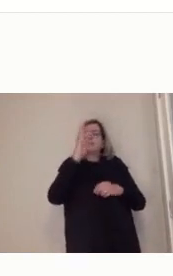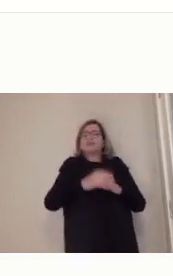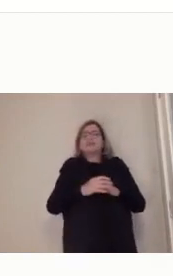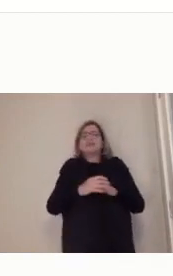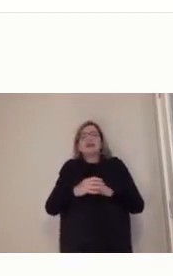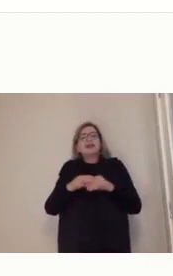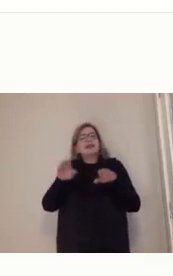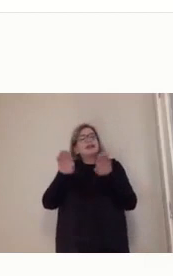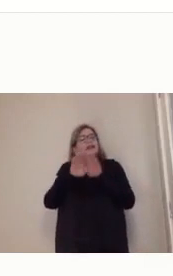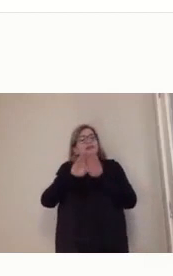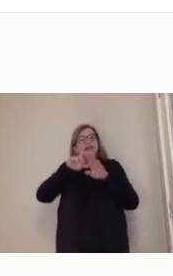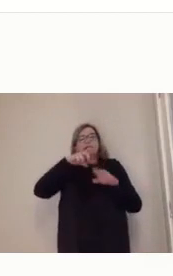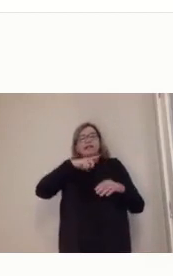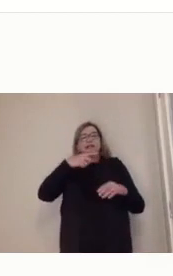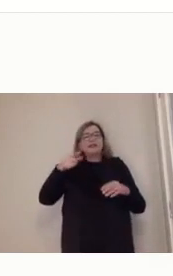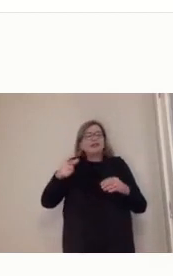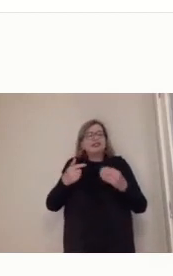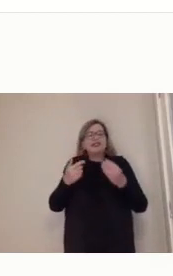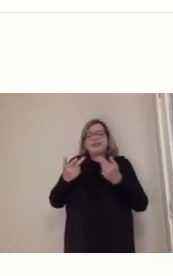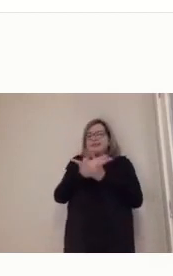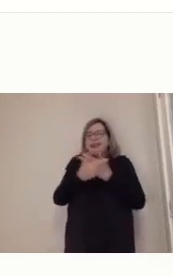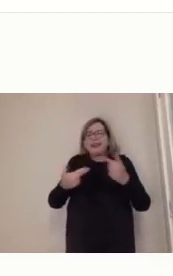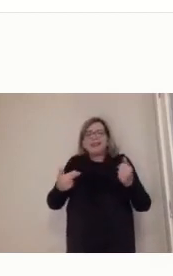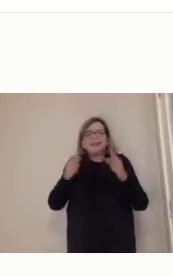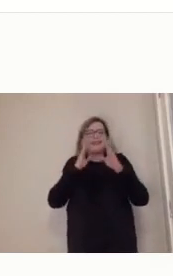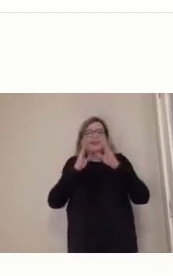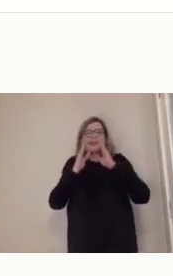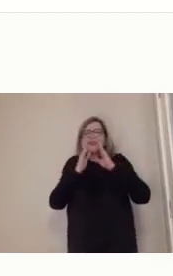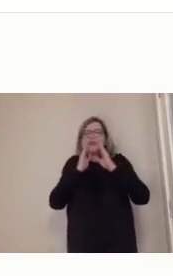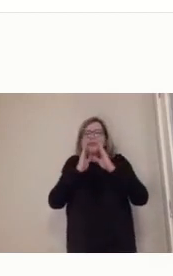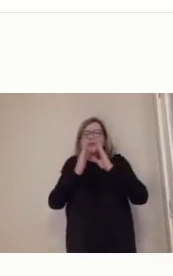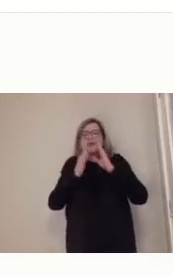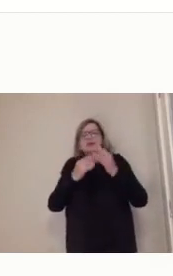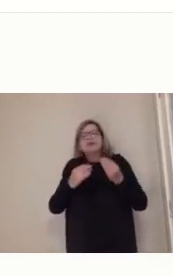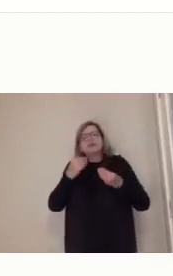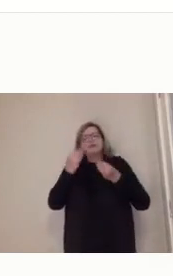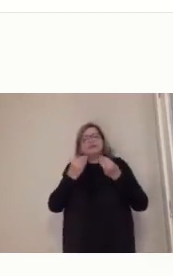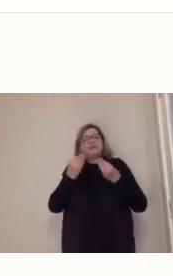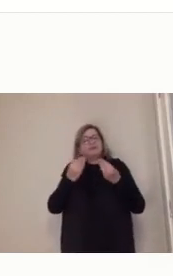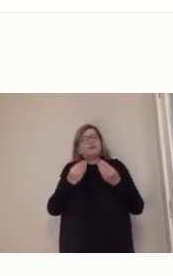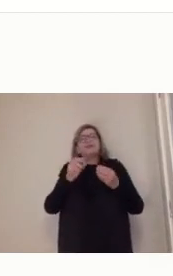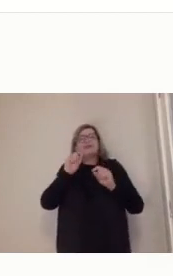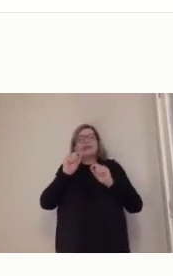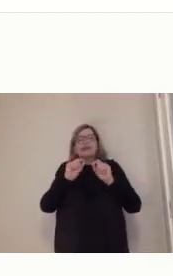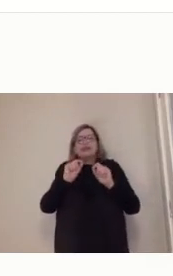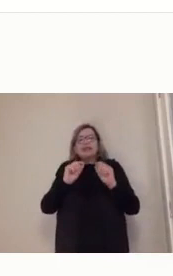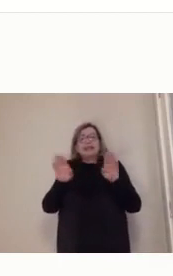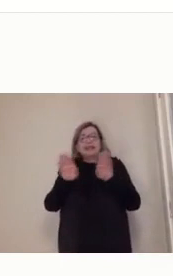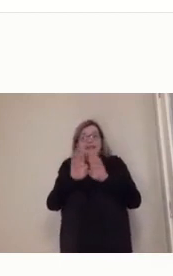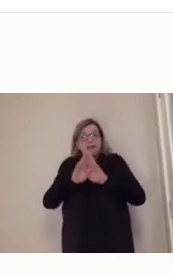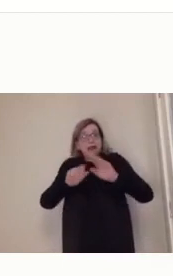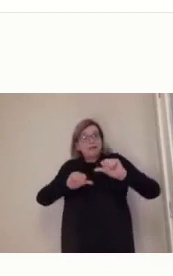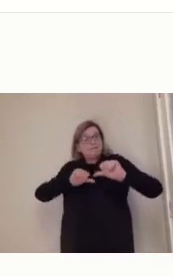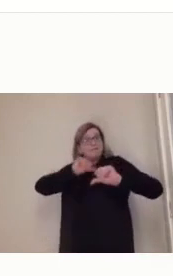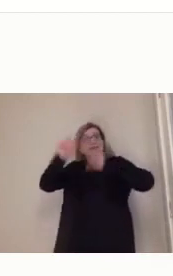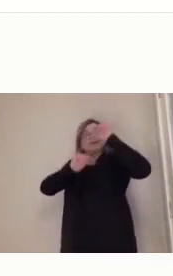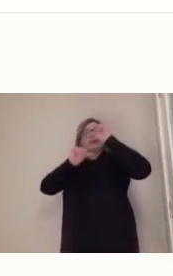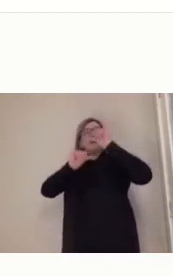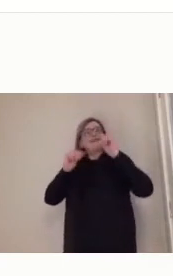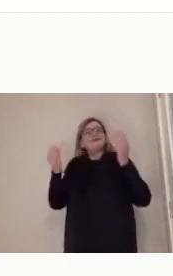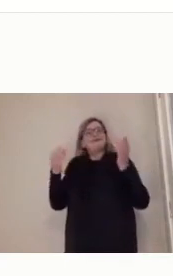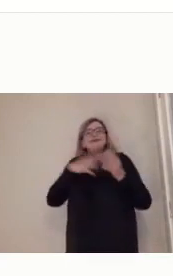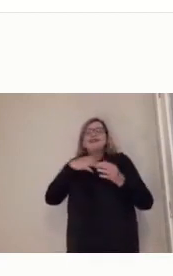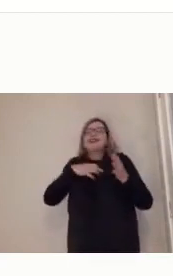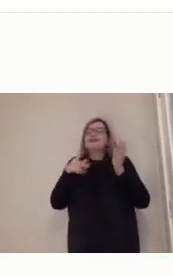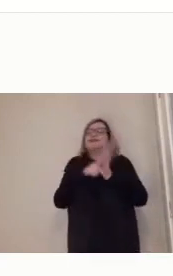revolucionaram a forma de comunicação, né? Então, se veja como que, paulatinamente, a gente vai vendo que as coisas